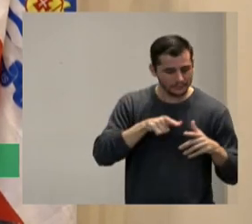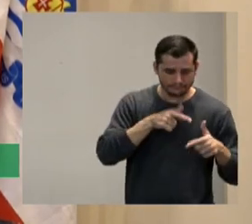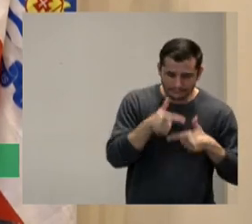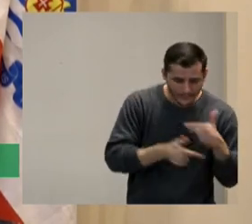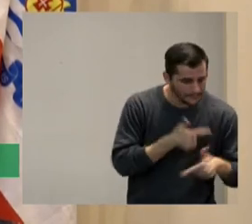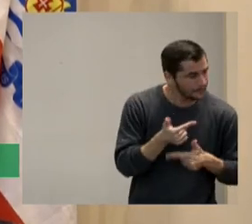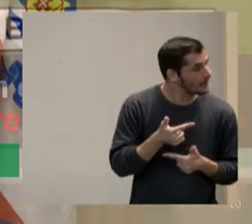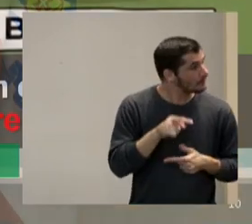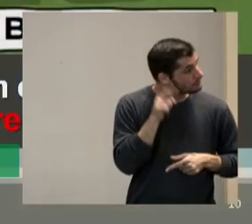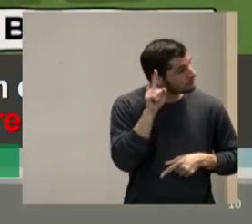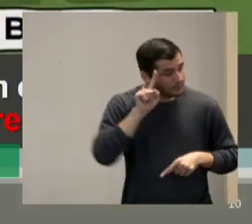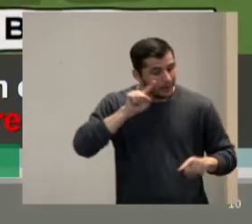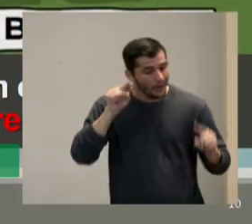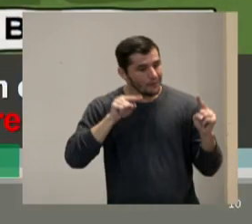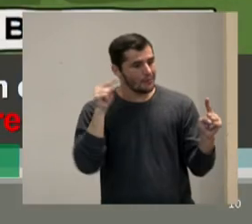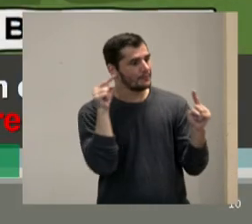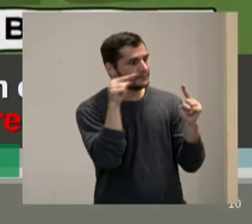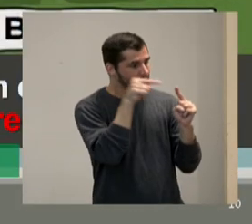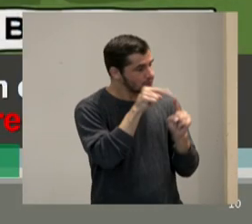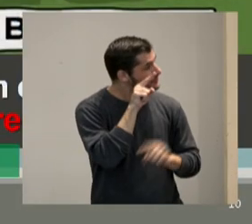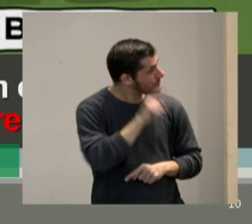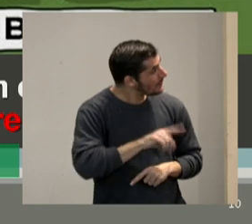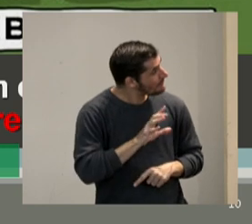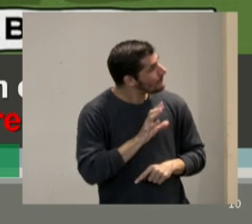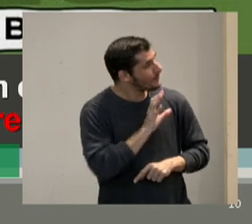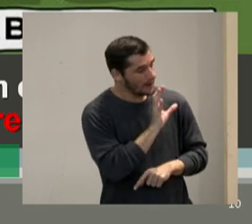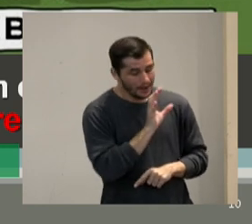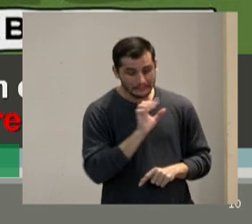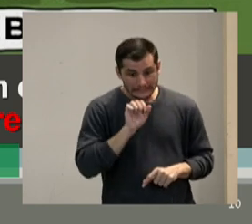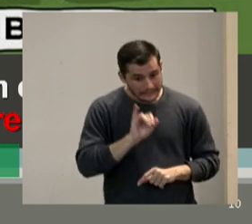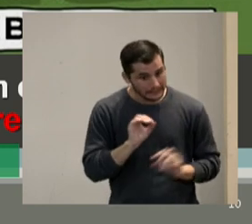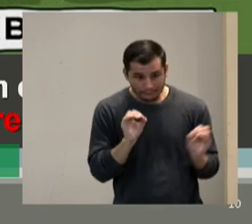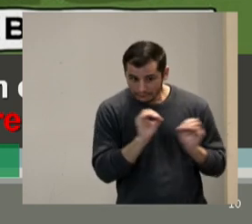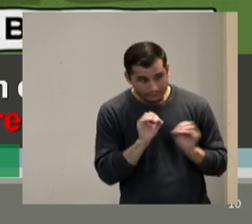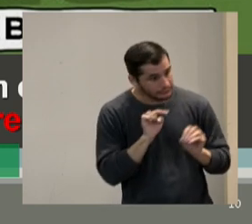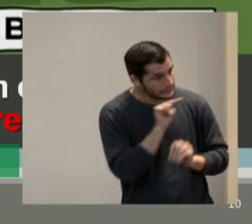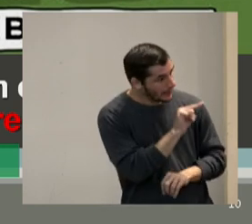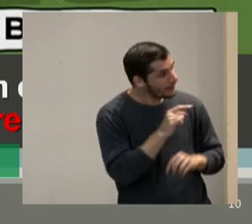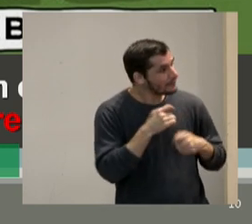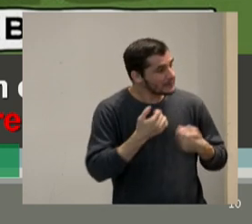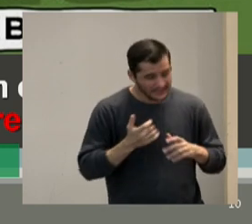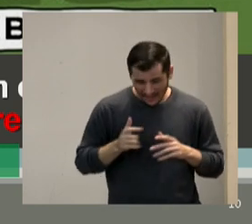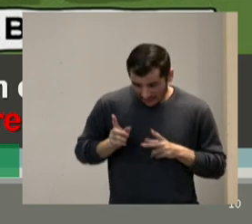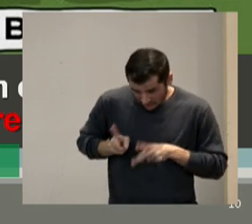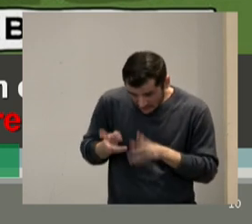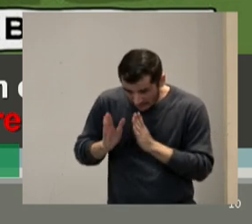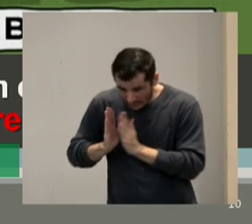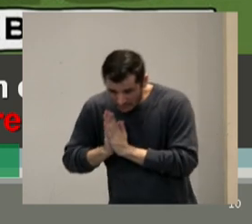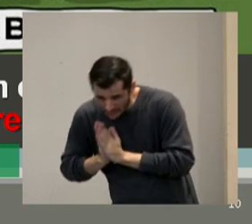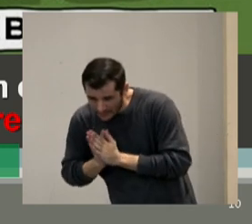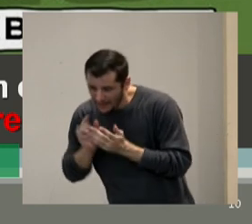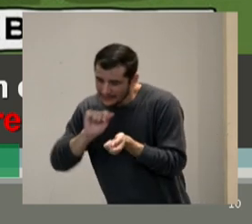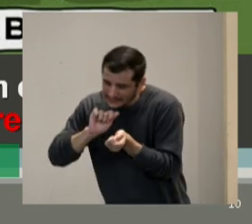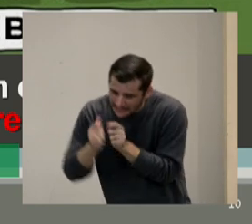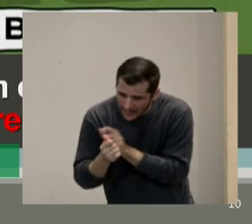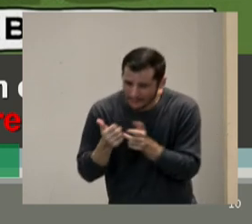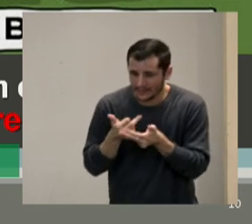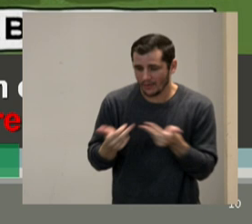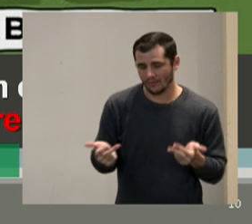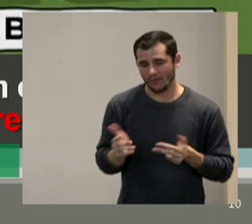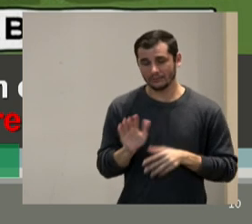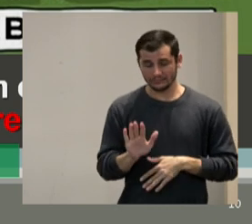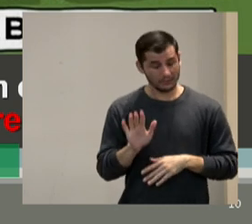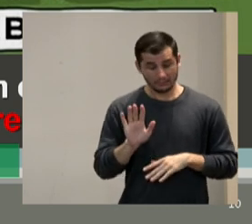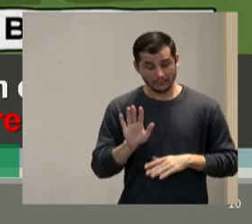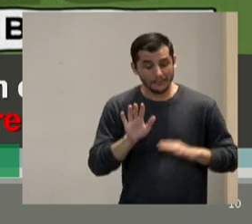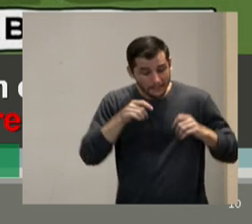for esse vão continuar a gente vai continuar implorando por adaptações e a gente tem que